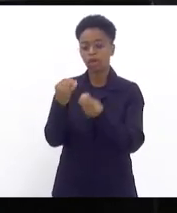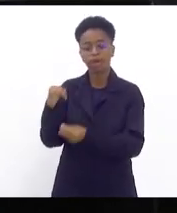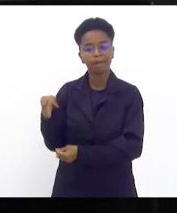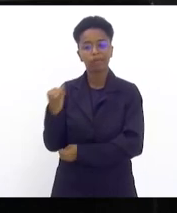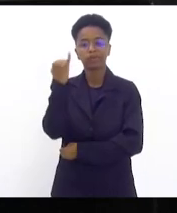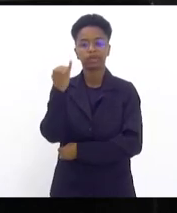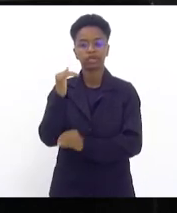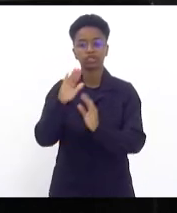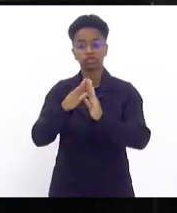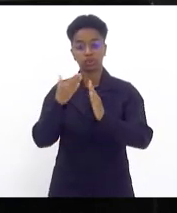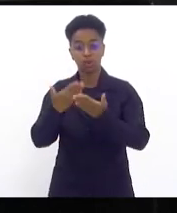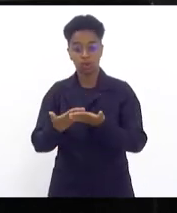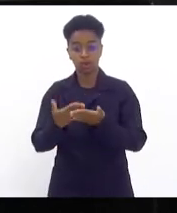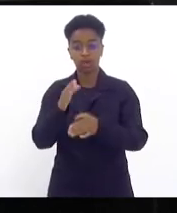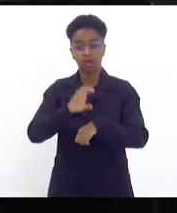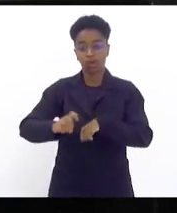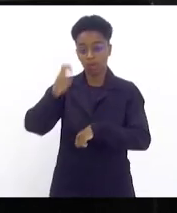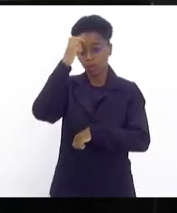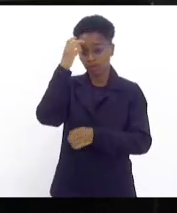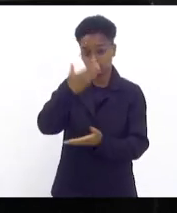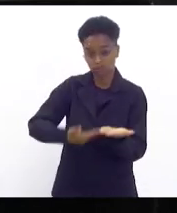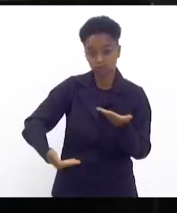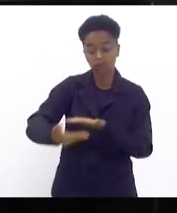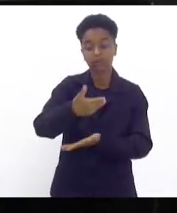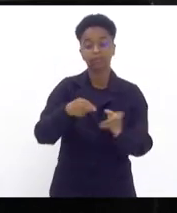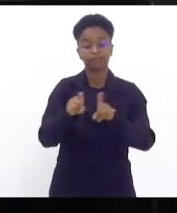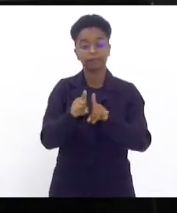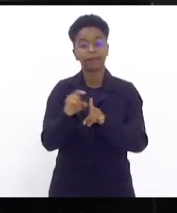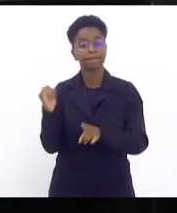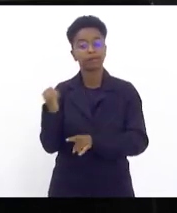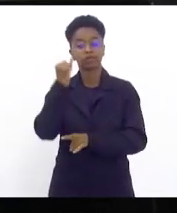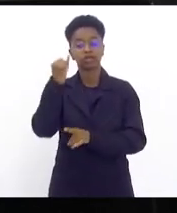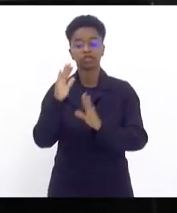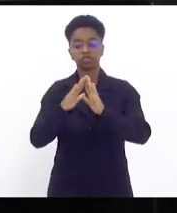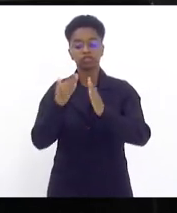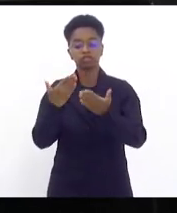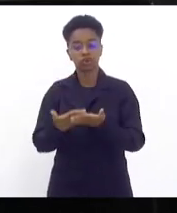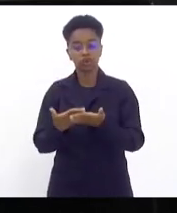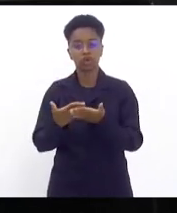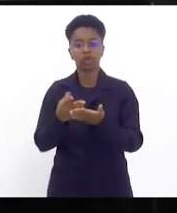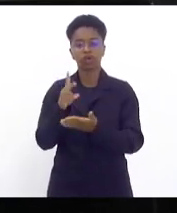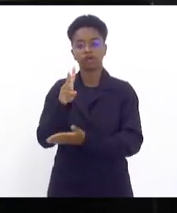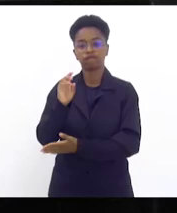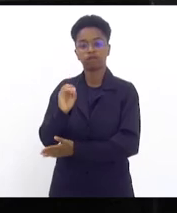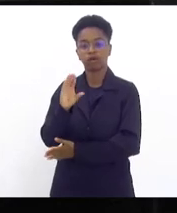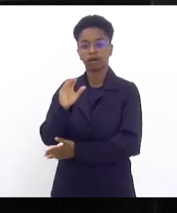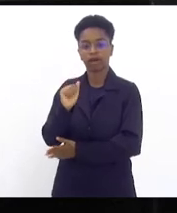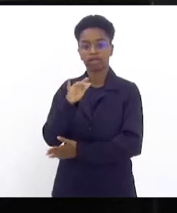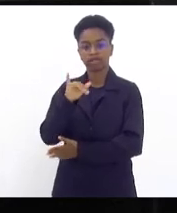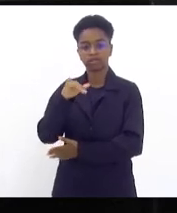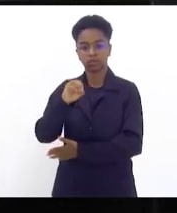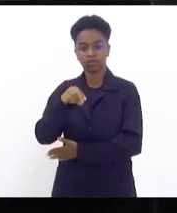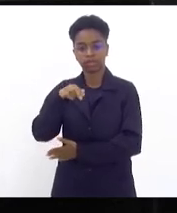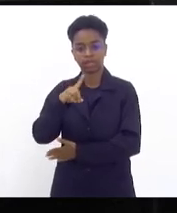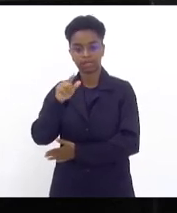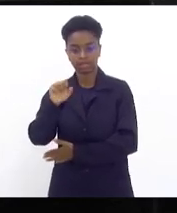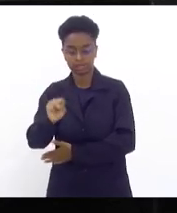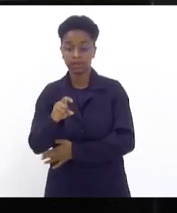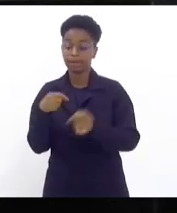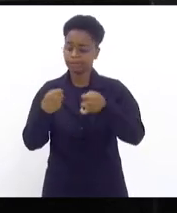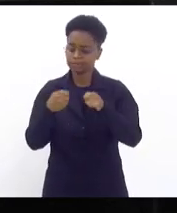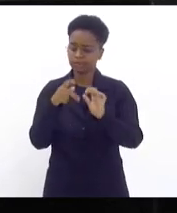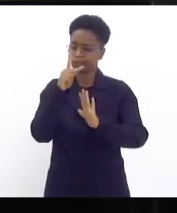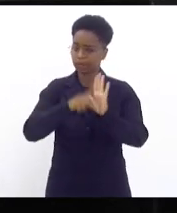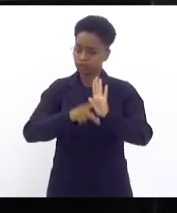escolas interculturais e a importância das escolas vocacionadas. A gente precisa avançar nesse projeto. Feito isso,